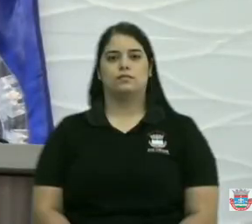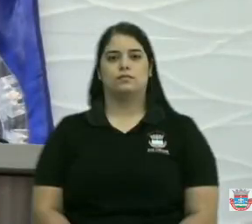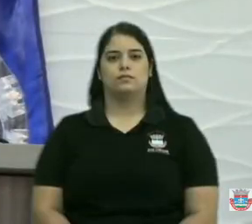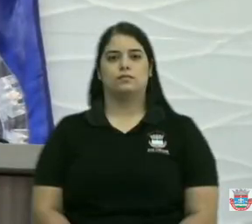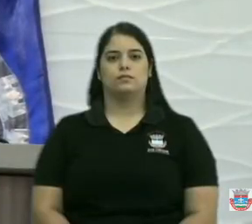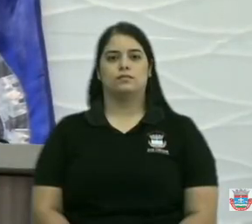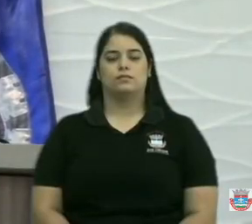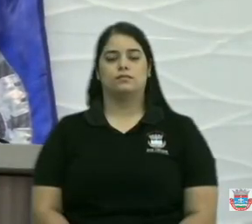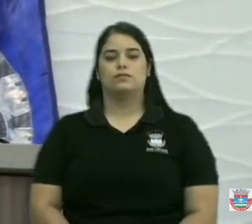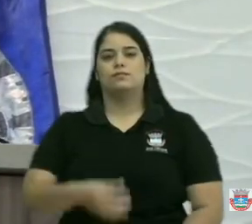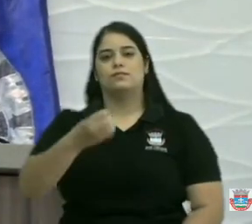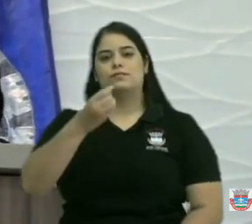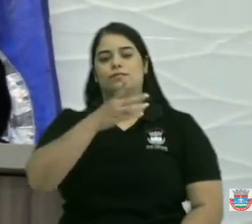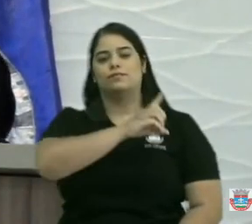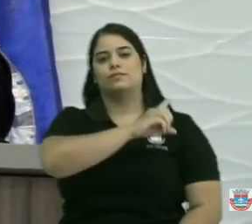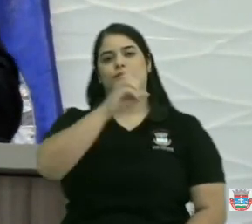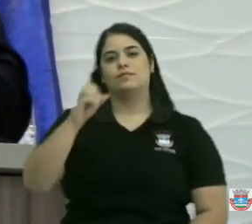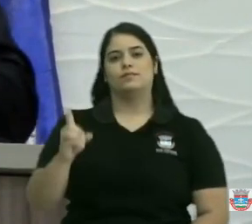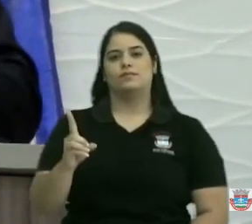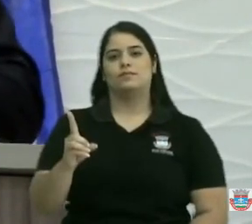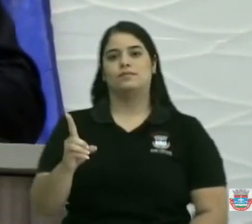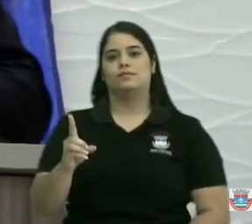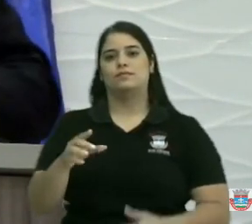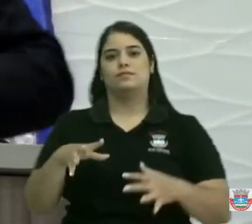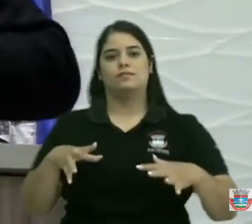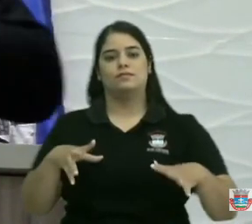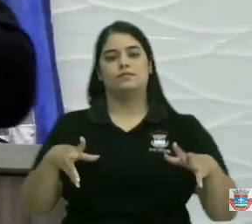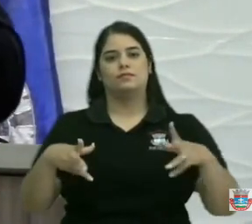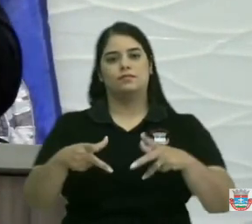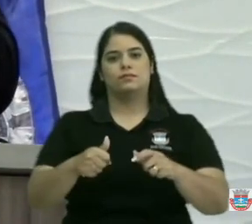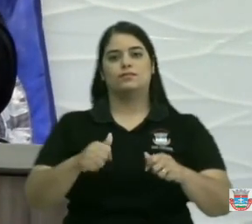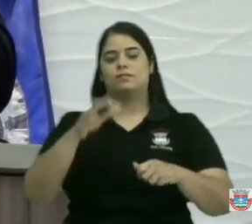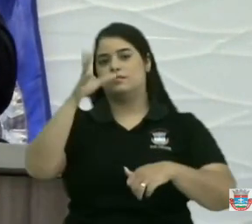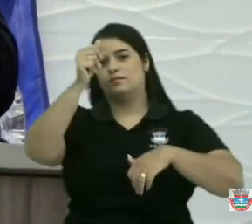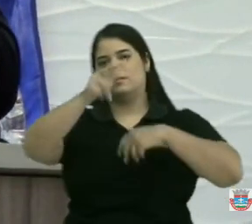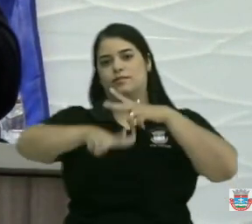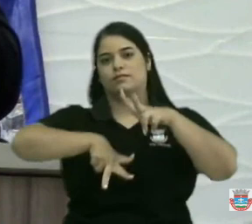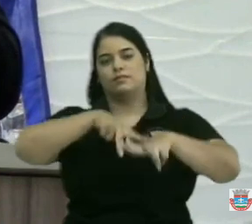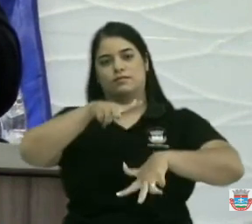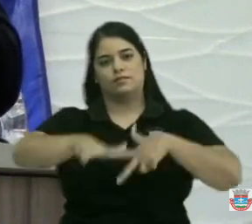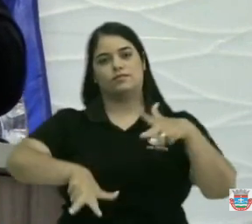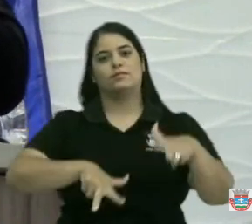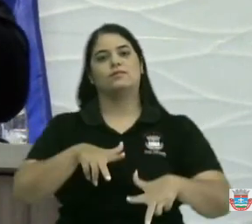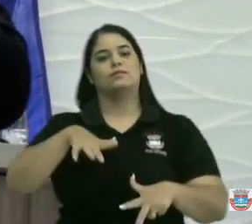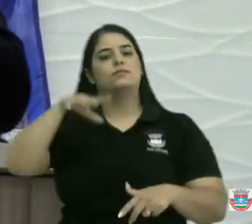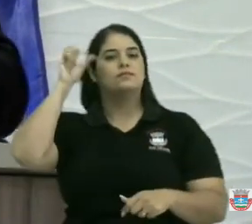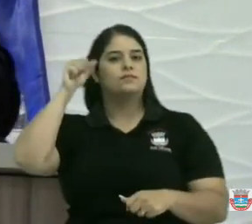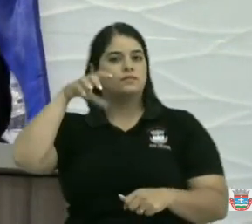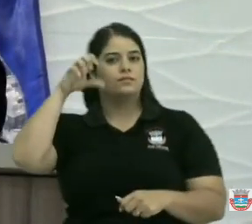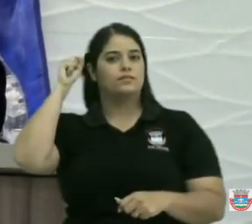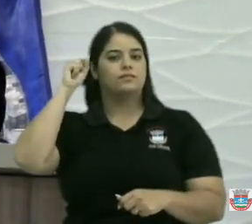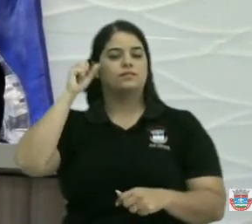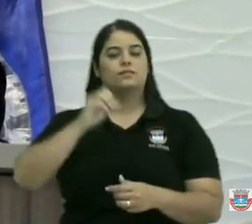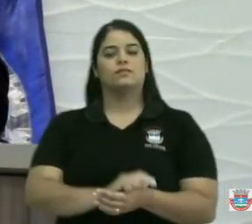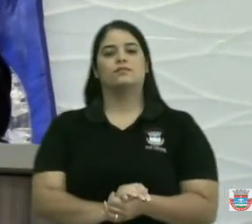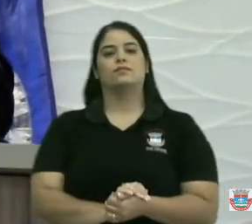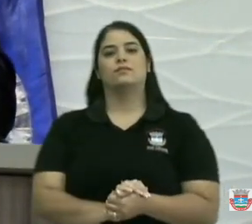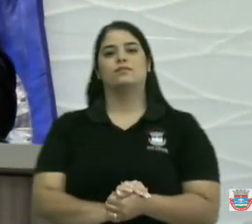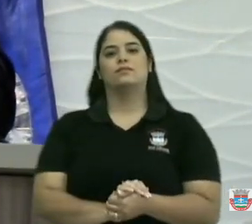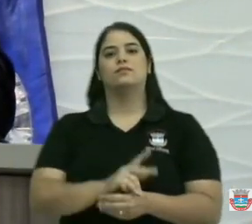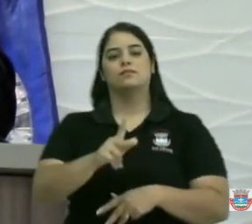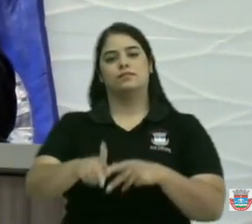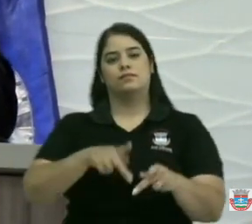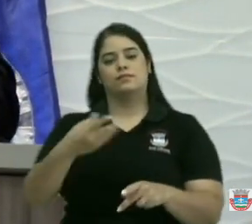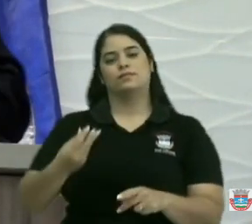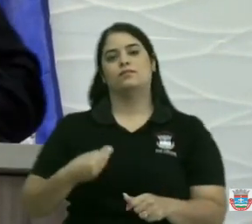Bom dia ao povo de São Beto de bom dia a todos os ouvintes, ao pessoal que se encontra aqui